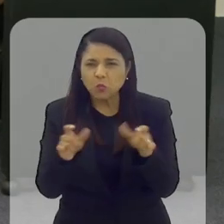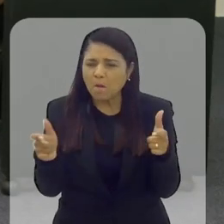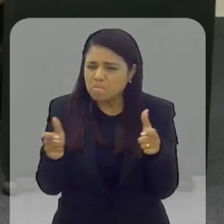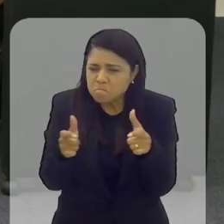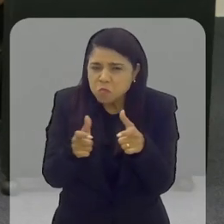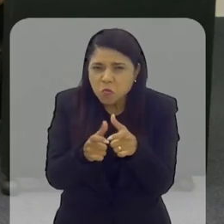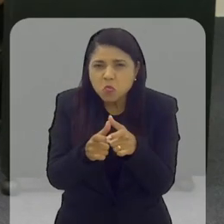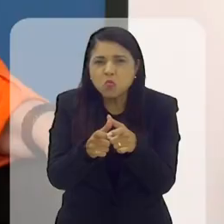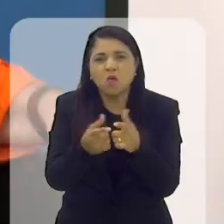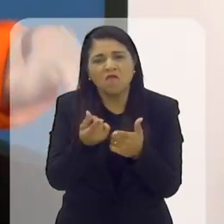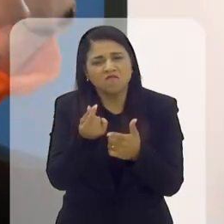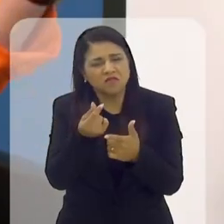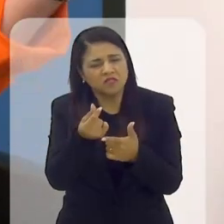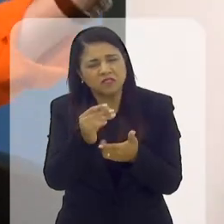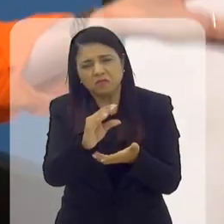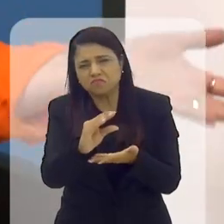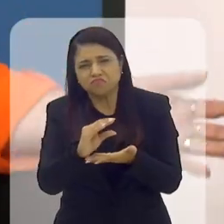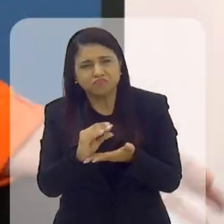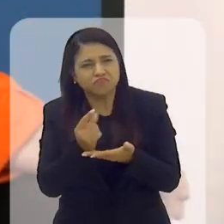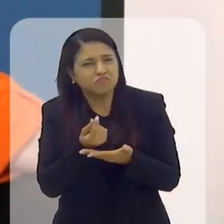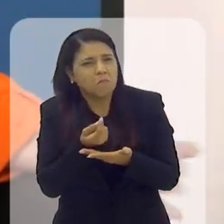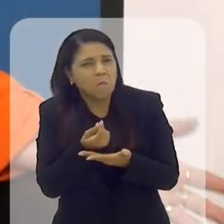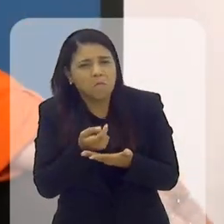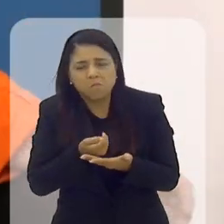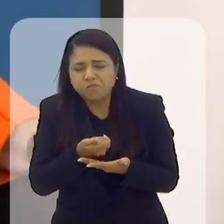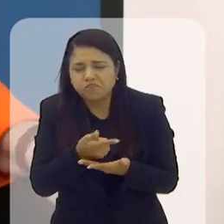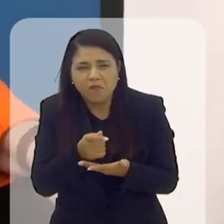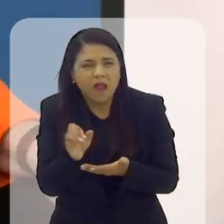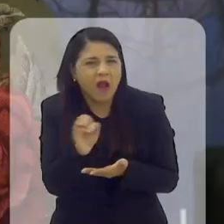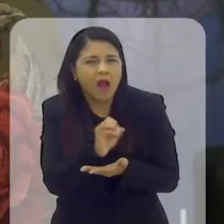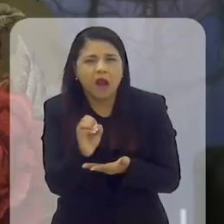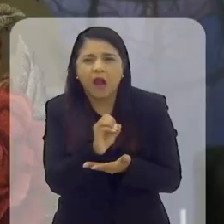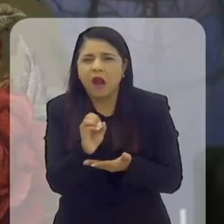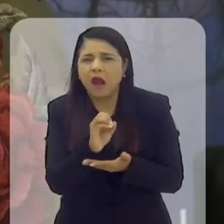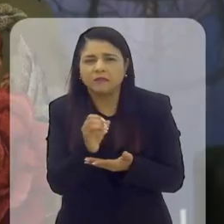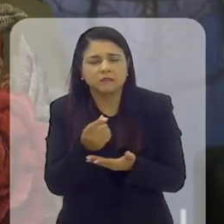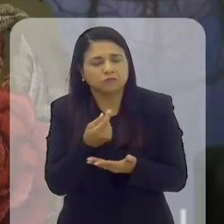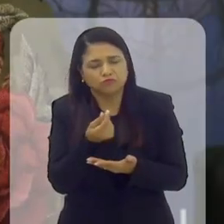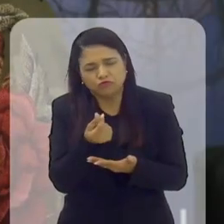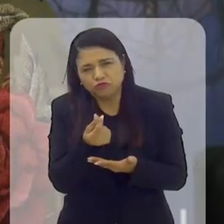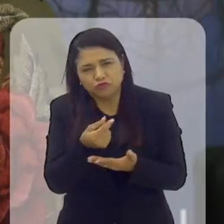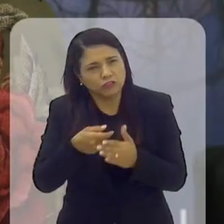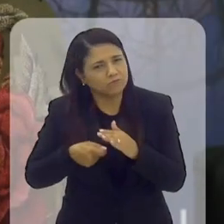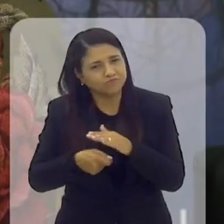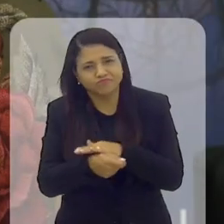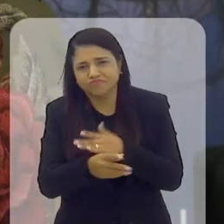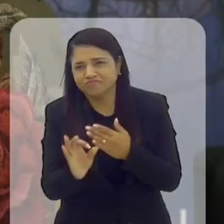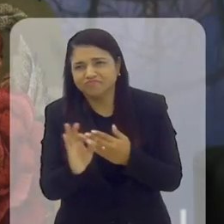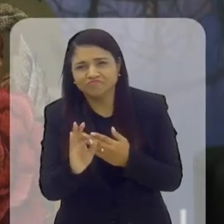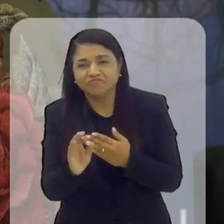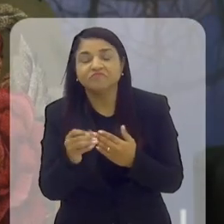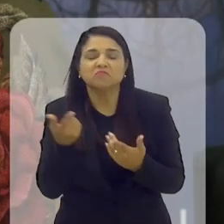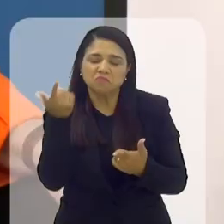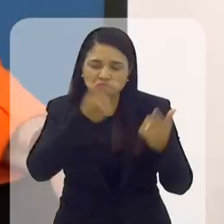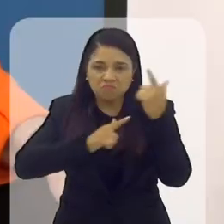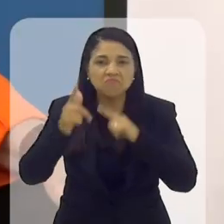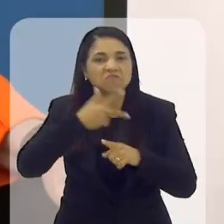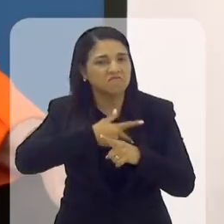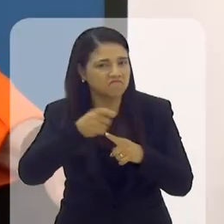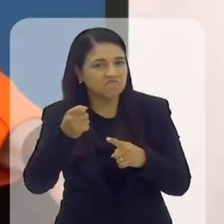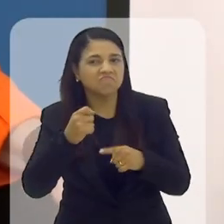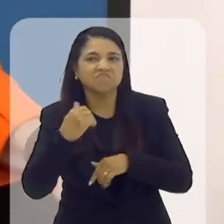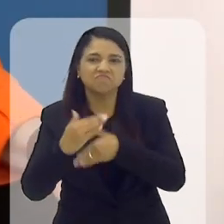estruturais, financeiros, não tínhamos nenhum. Não tínhamos orçamento. Orçamento, mas conseguimos realizar.